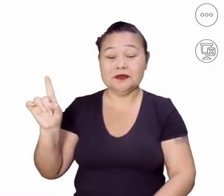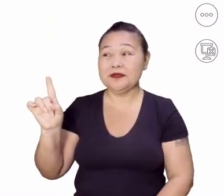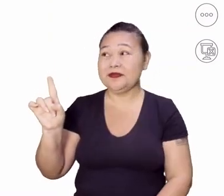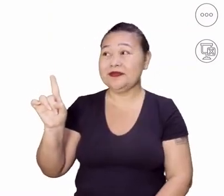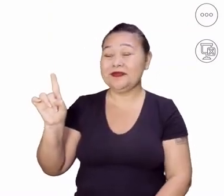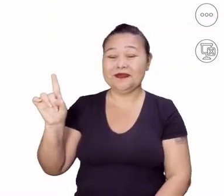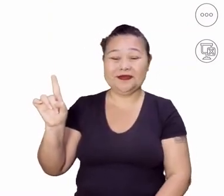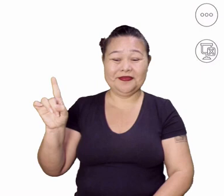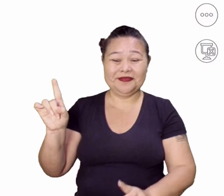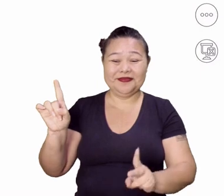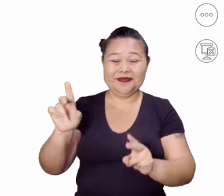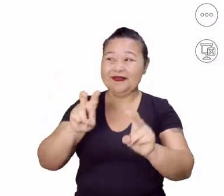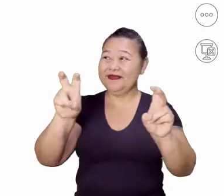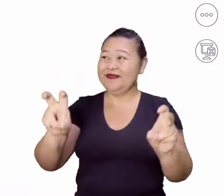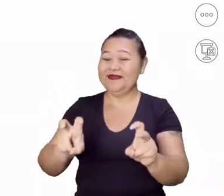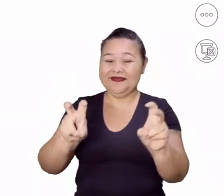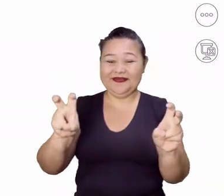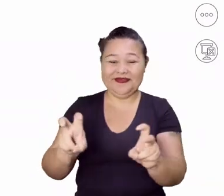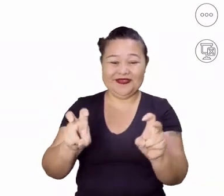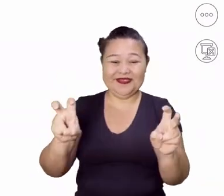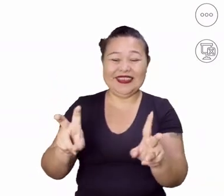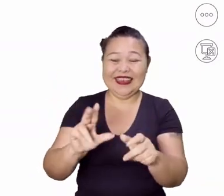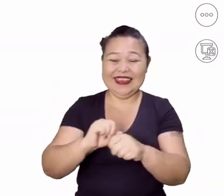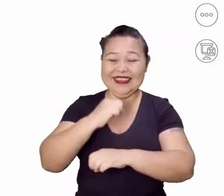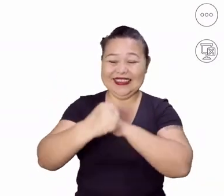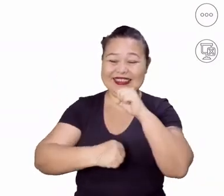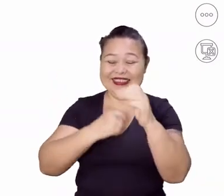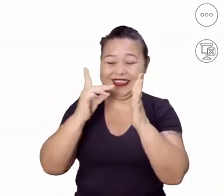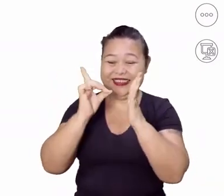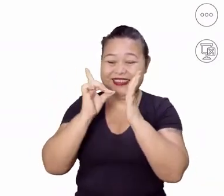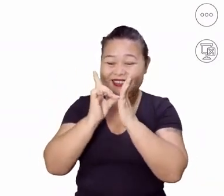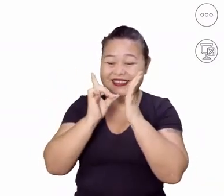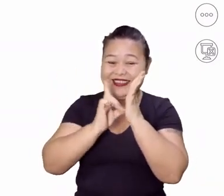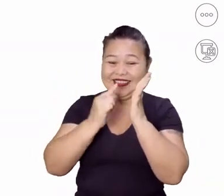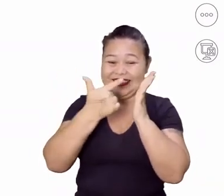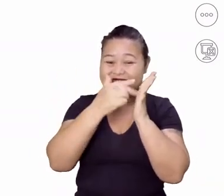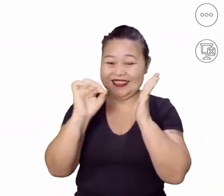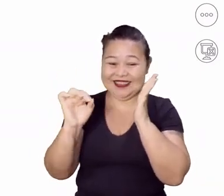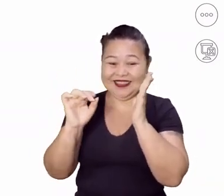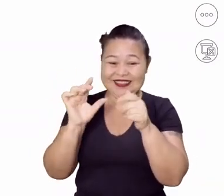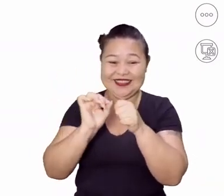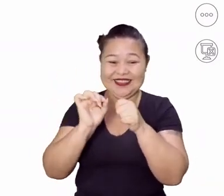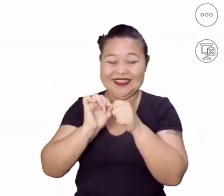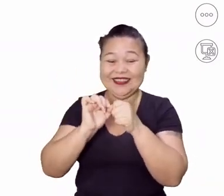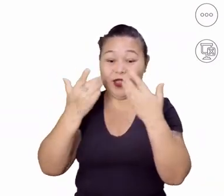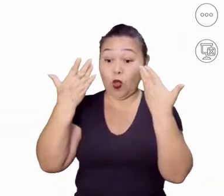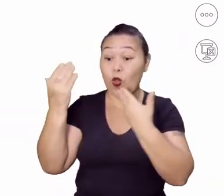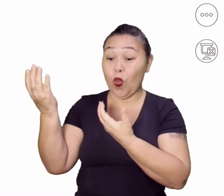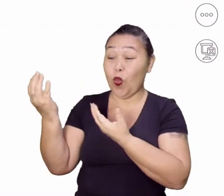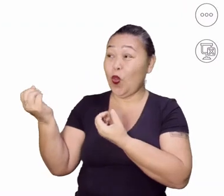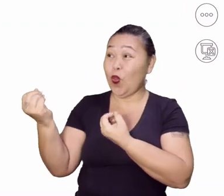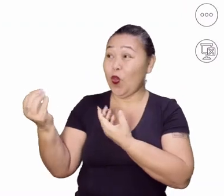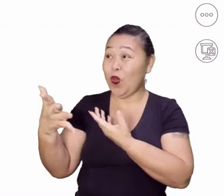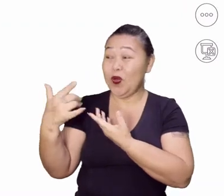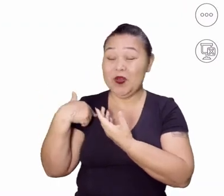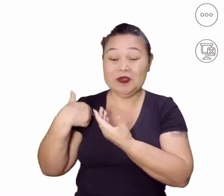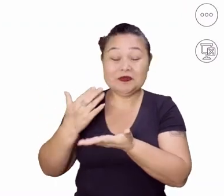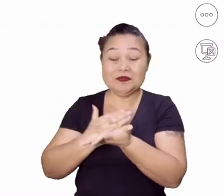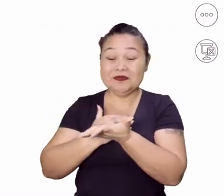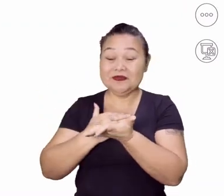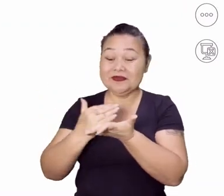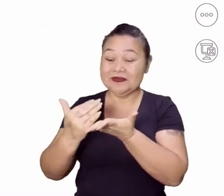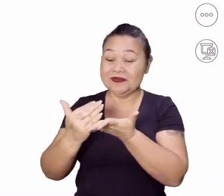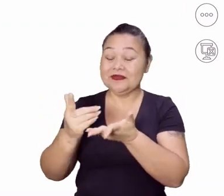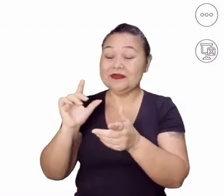computador da década de, sei lá, do início da década de 2000, né? Quando a Cláudia Arraia não tinha nem as plásticas ainda, começando a carreira